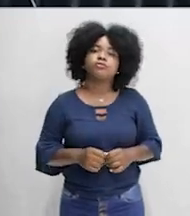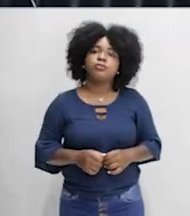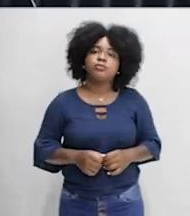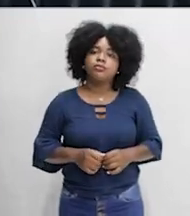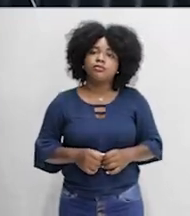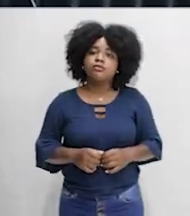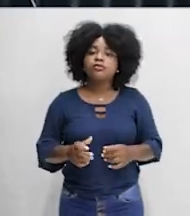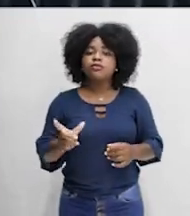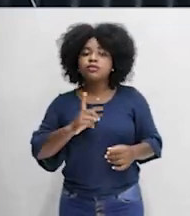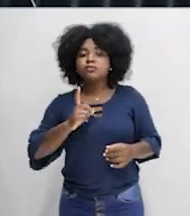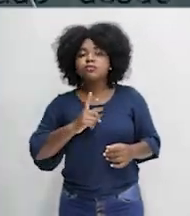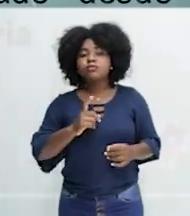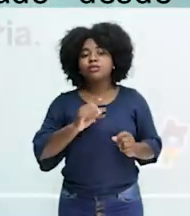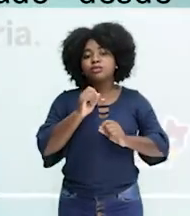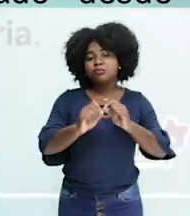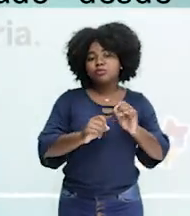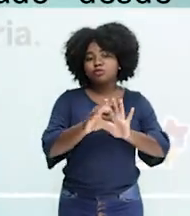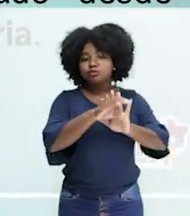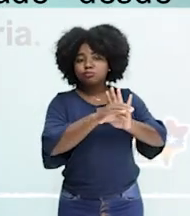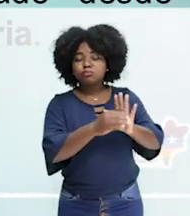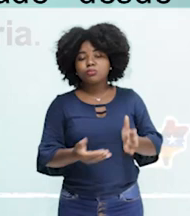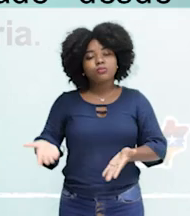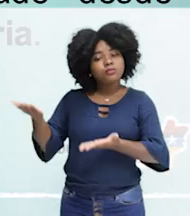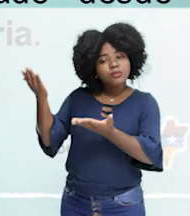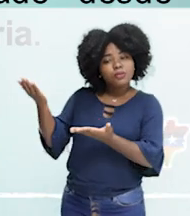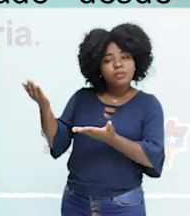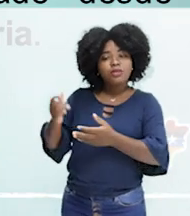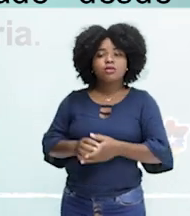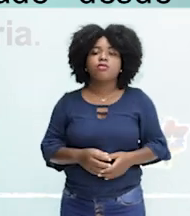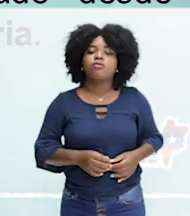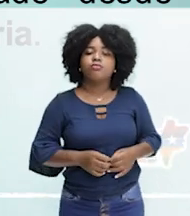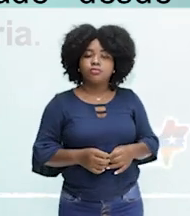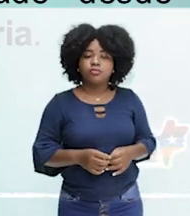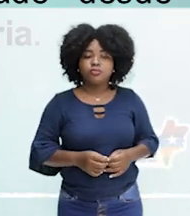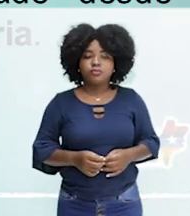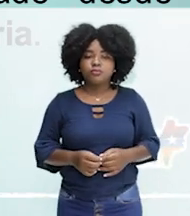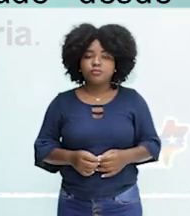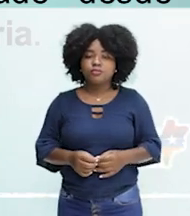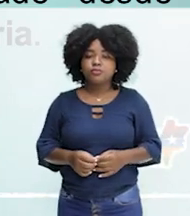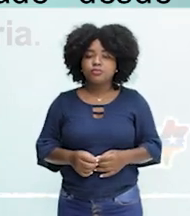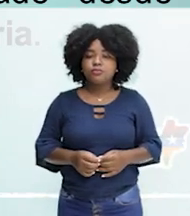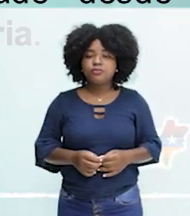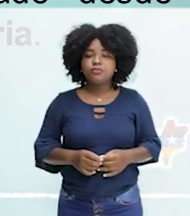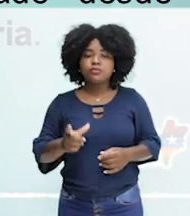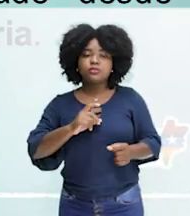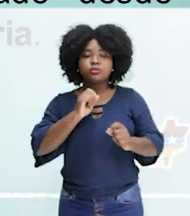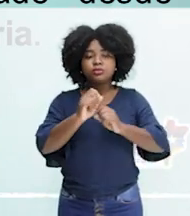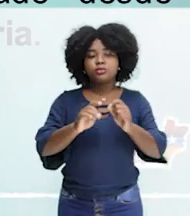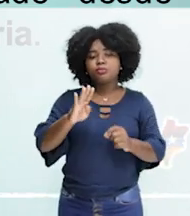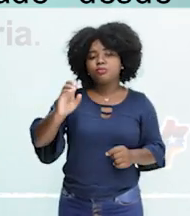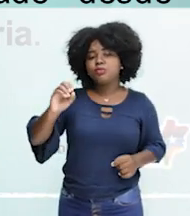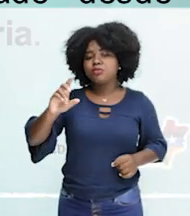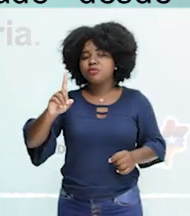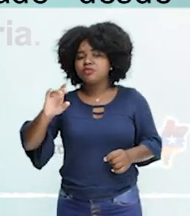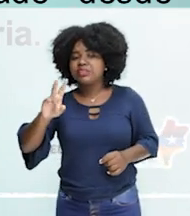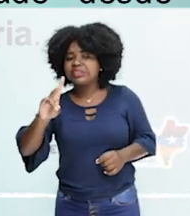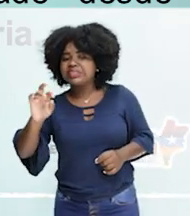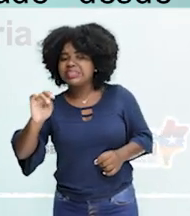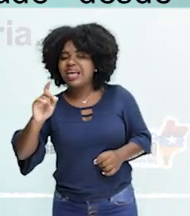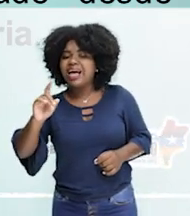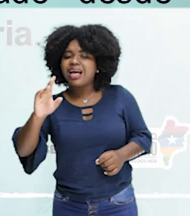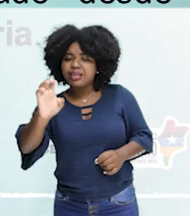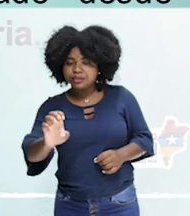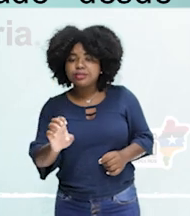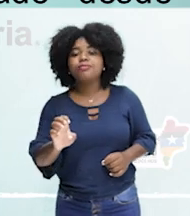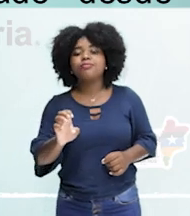Então, Brasil, né? O Brasil é um dos países mais abundantes, quando se trata da biodiversidade, para começar a abrigar a Amazônia, a maior floresta tropical do